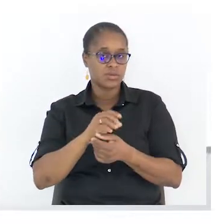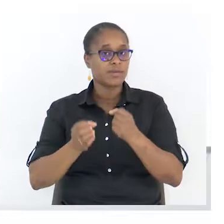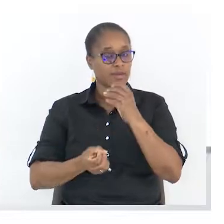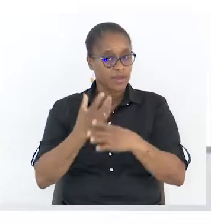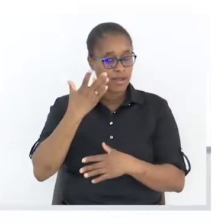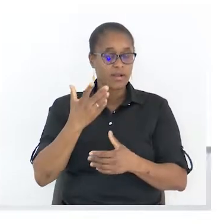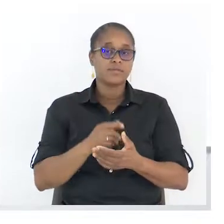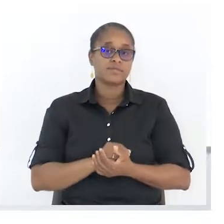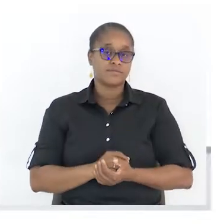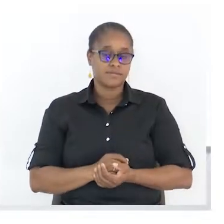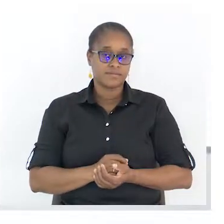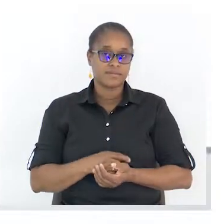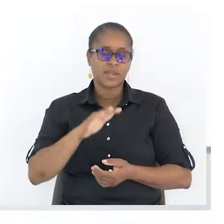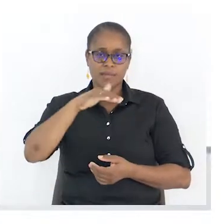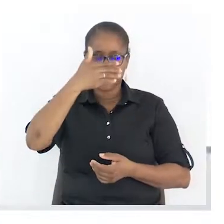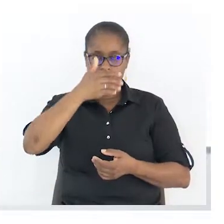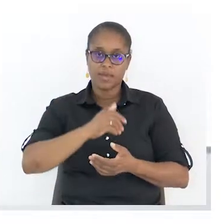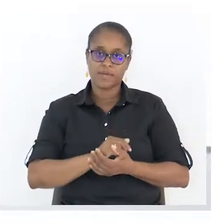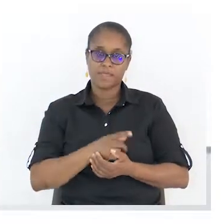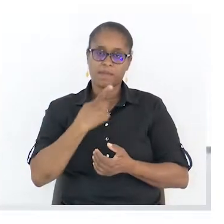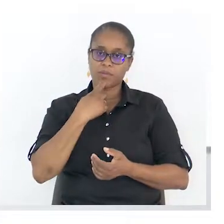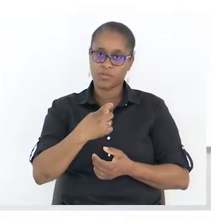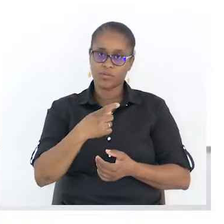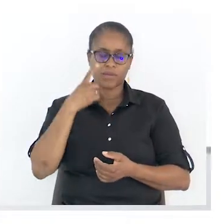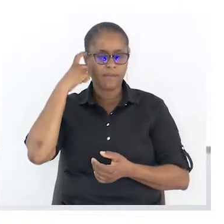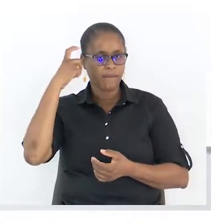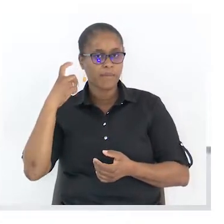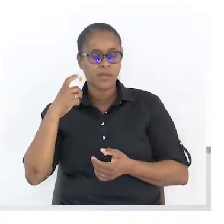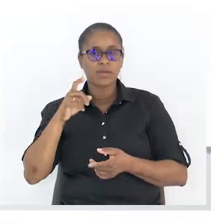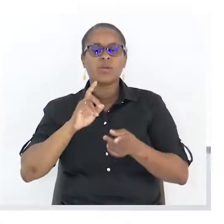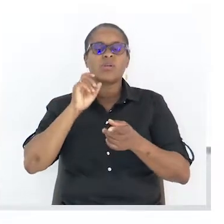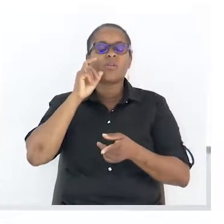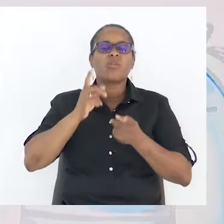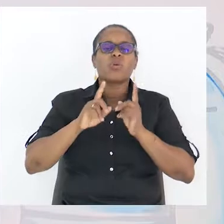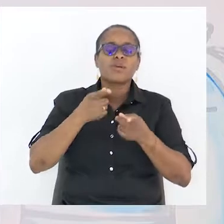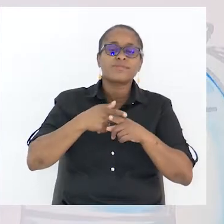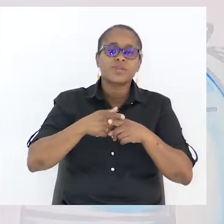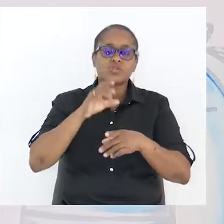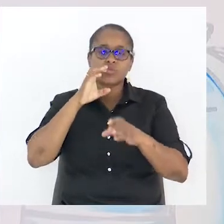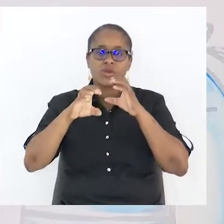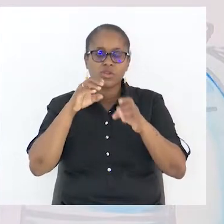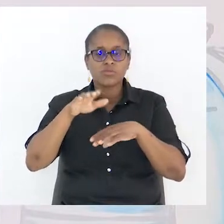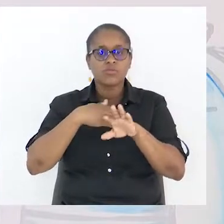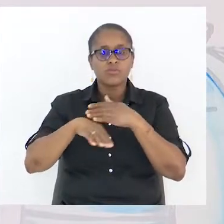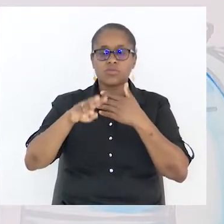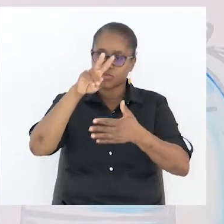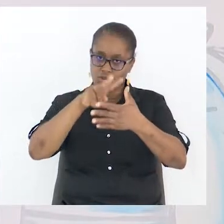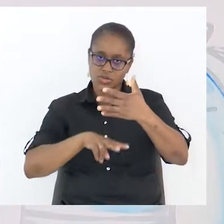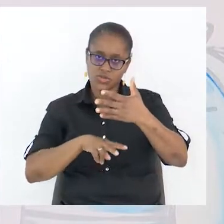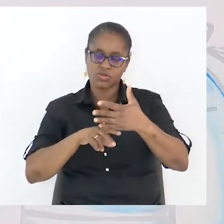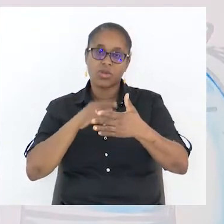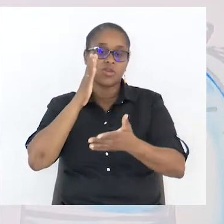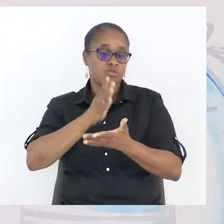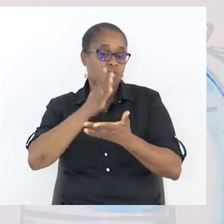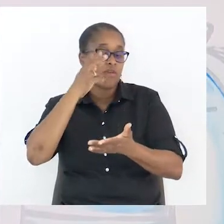na primeira pergunta reflexão, com que intenção comunicativa foi produzido o texto? É só veres a linha